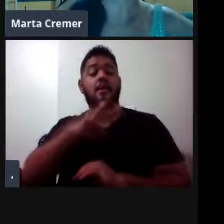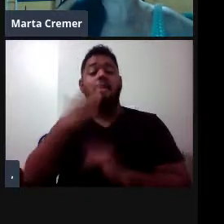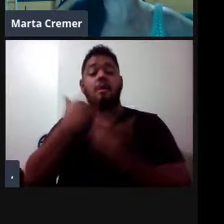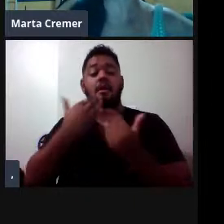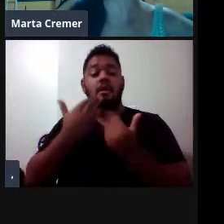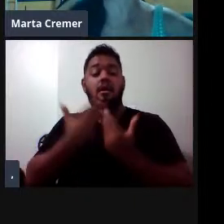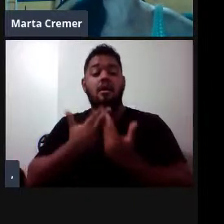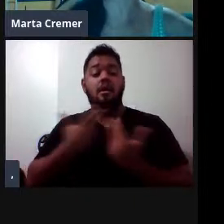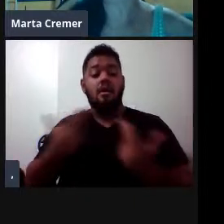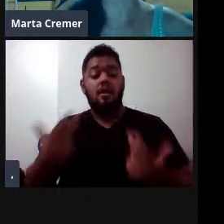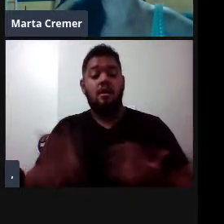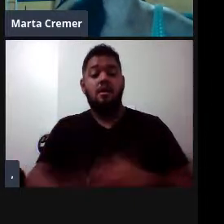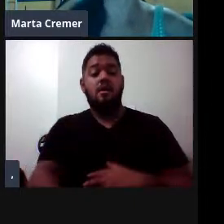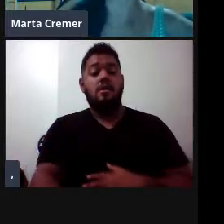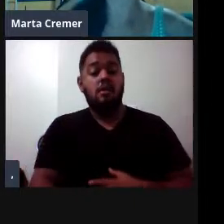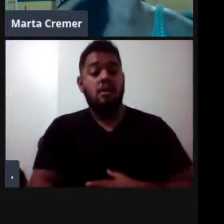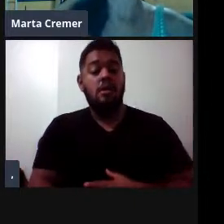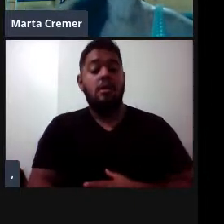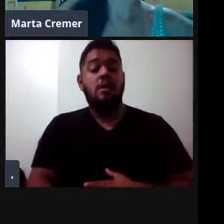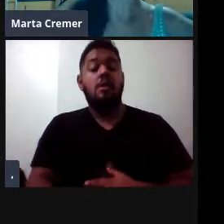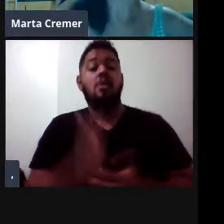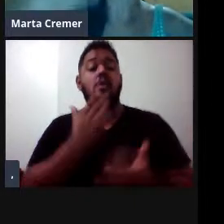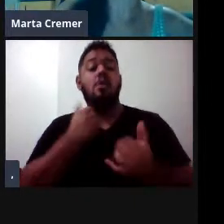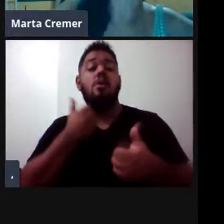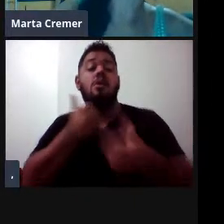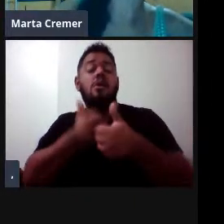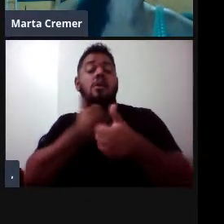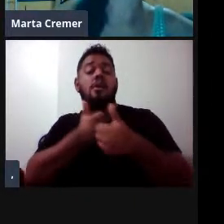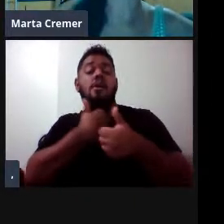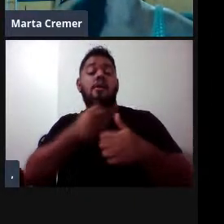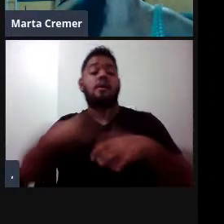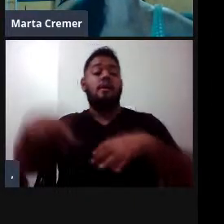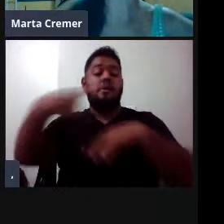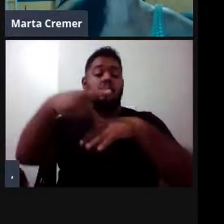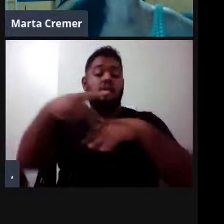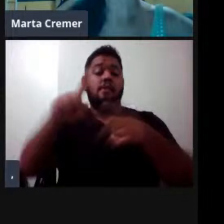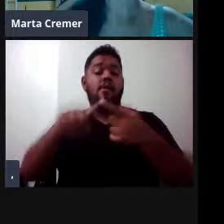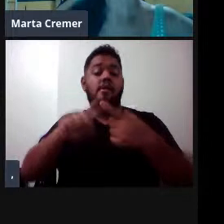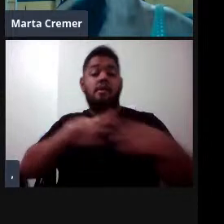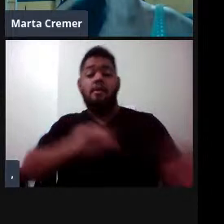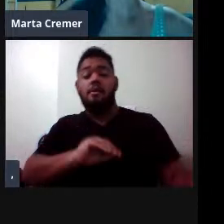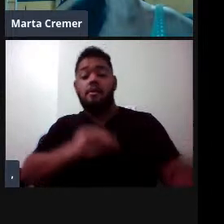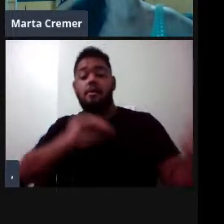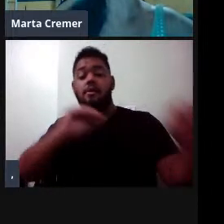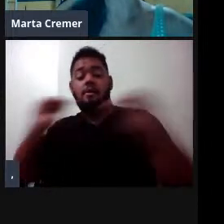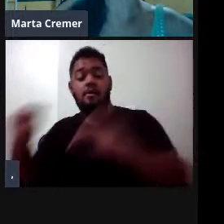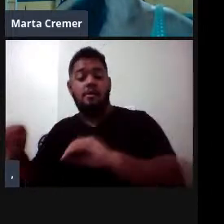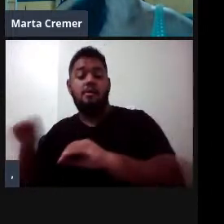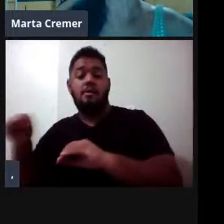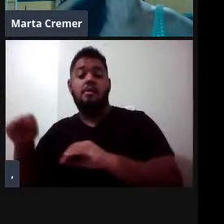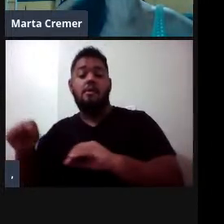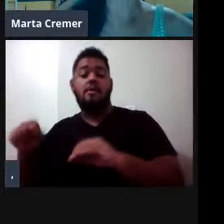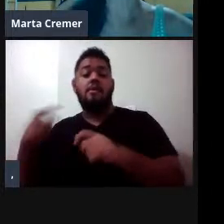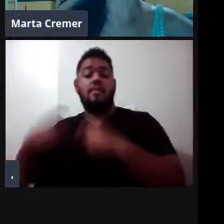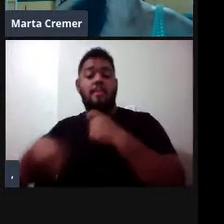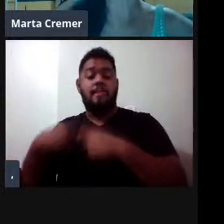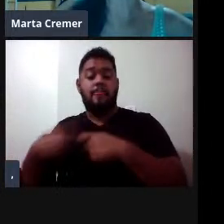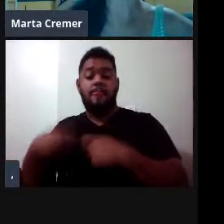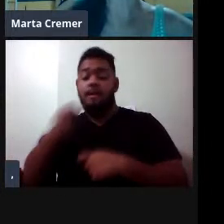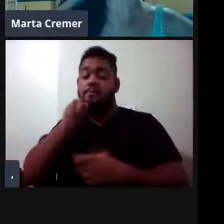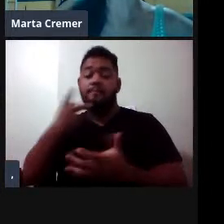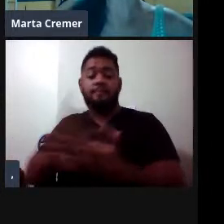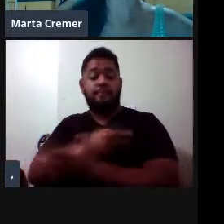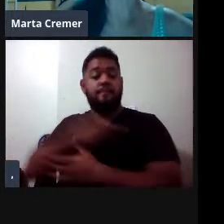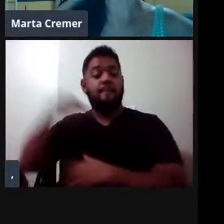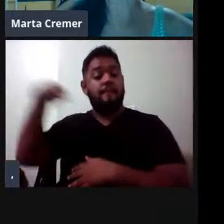regiões populares em grandes latitudes e migram para regiões tropicais para reprodução. Então, como é o caso das